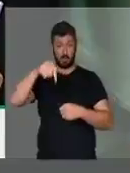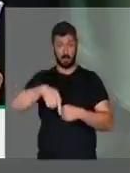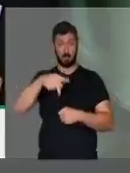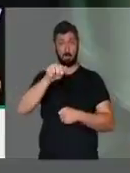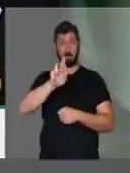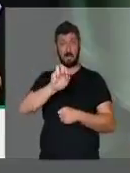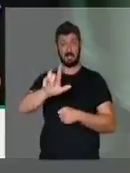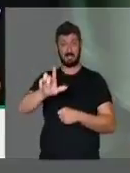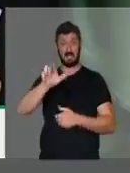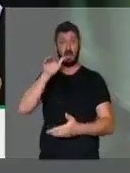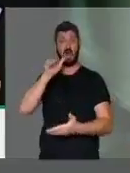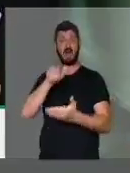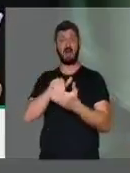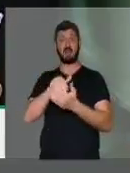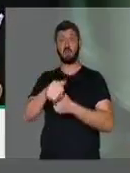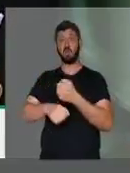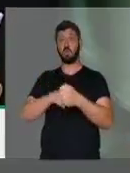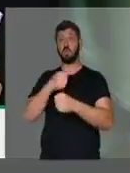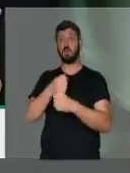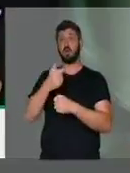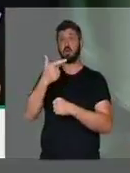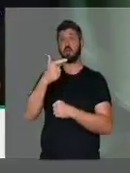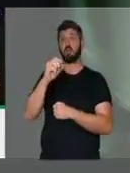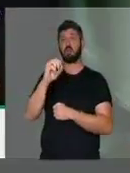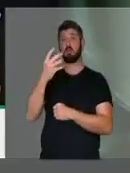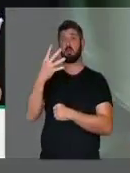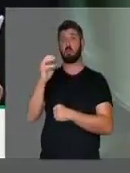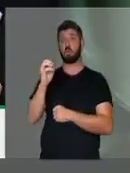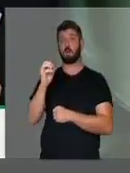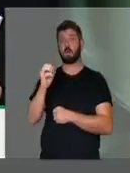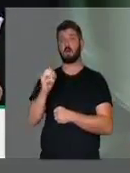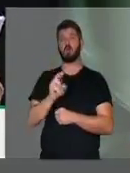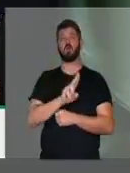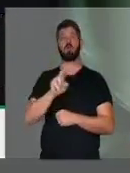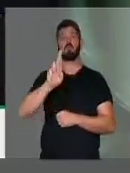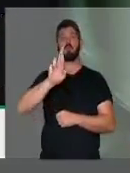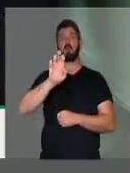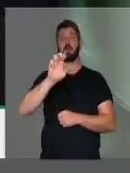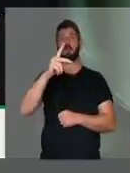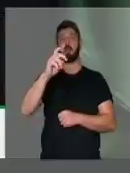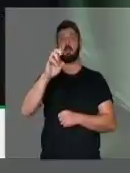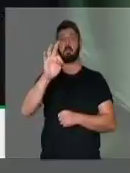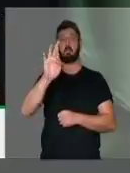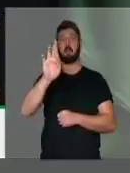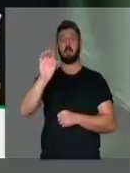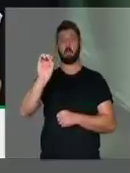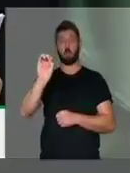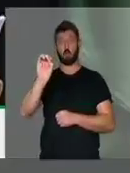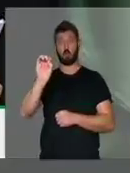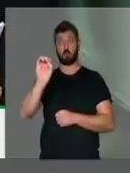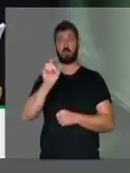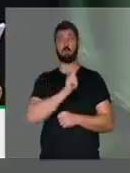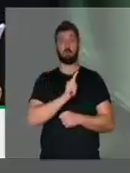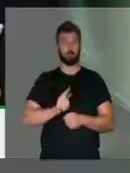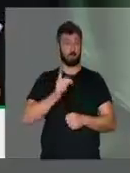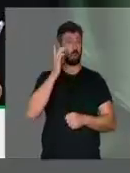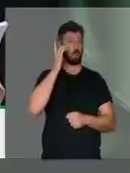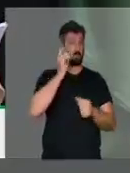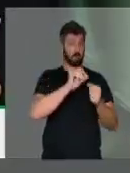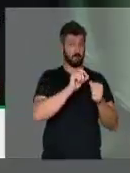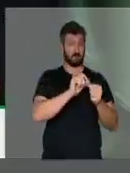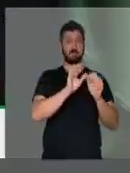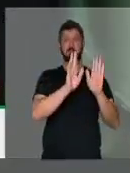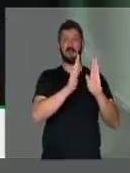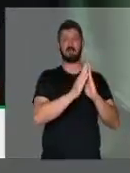pré-sal até 2040. O chamado repetro, feito no governo Dilma,